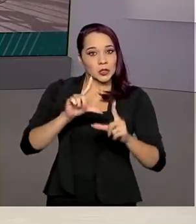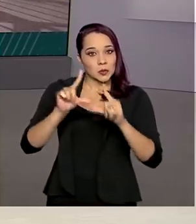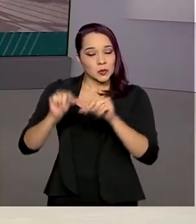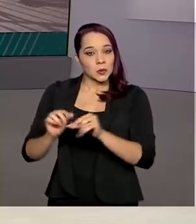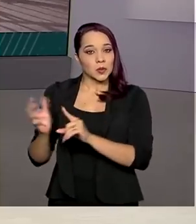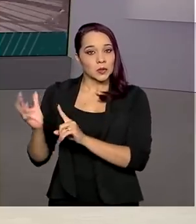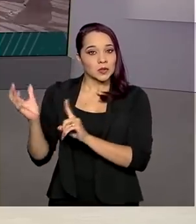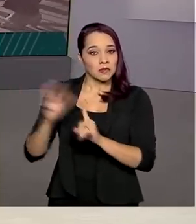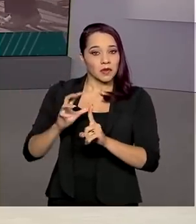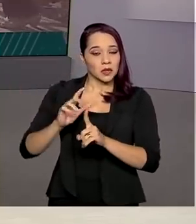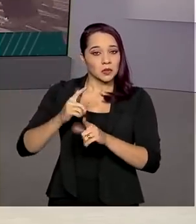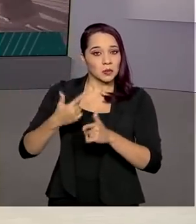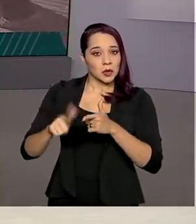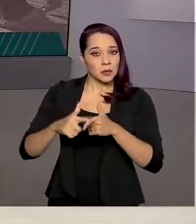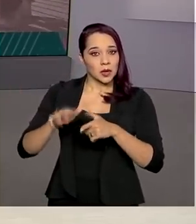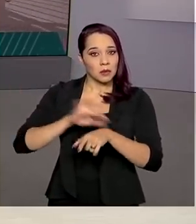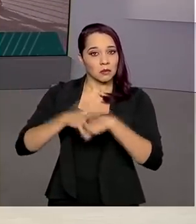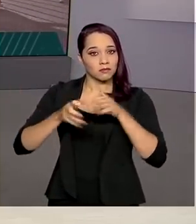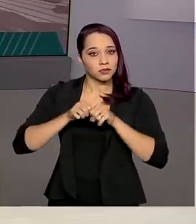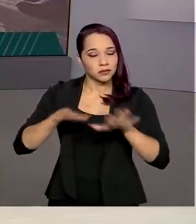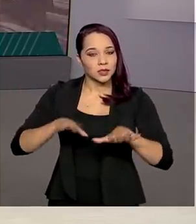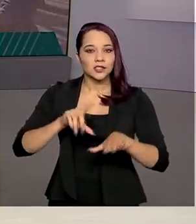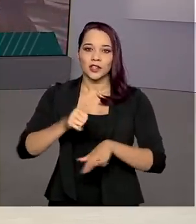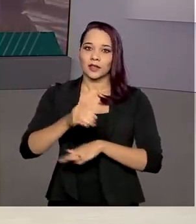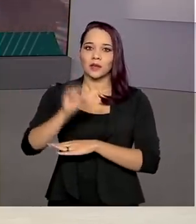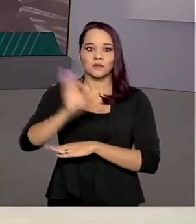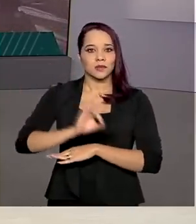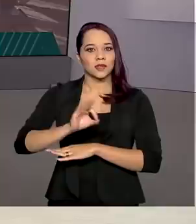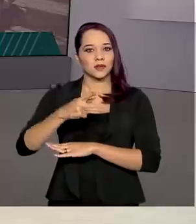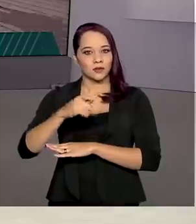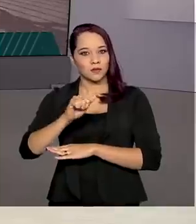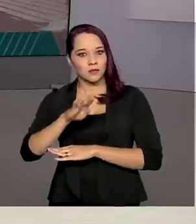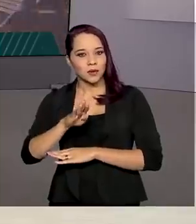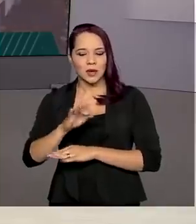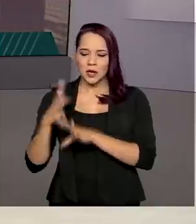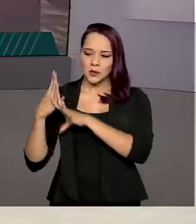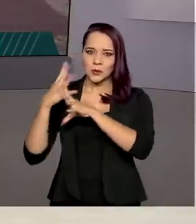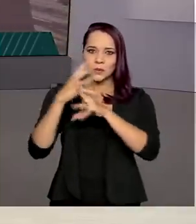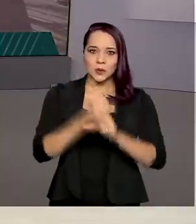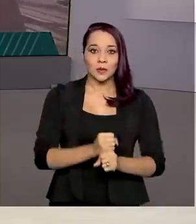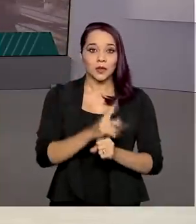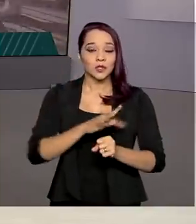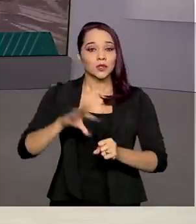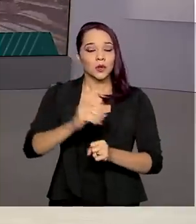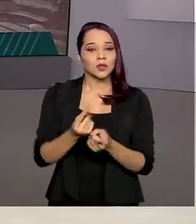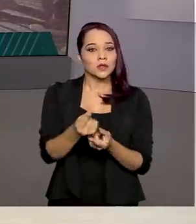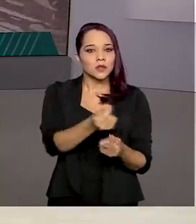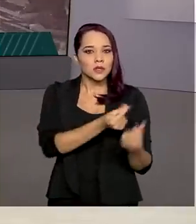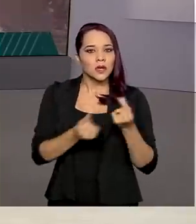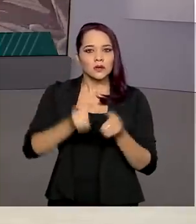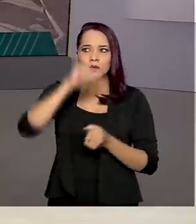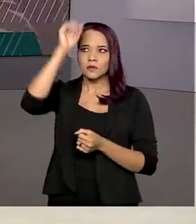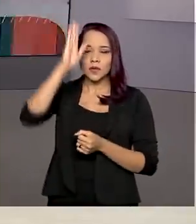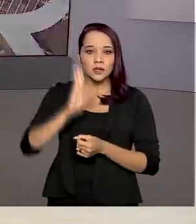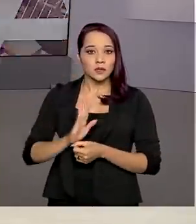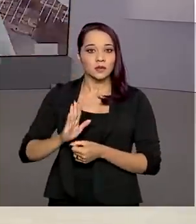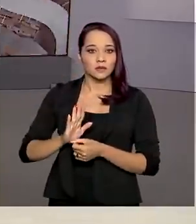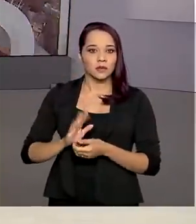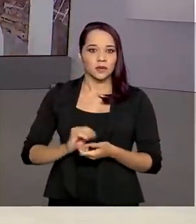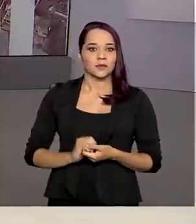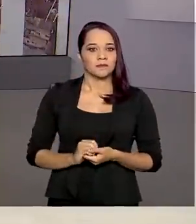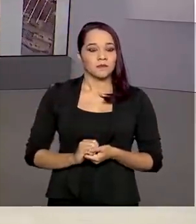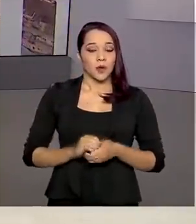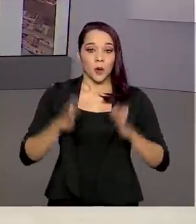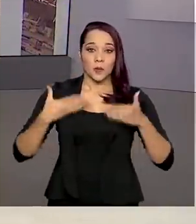econômicos da pandemia já chegam a 10% do PIB, que é a soma de todas as riquezas produzidas pelo país. De acordo